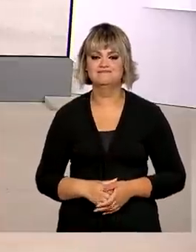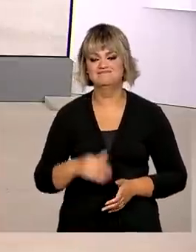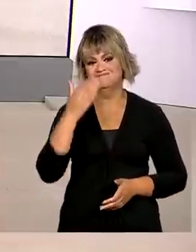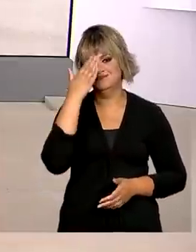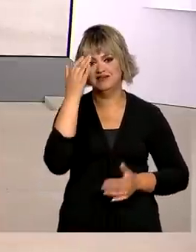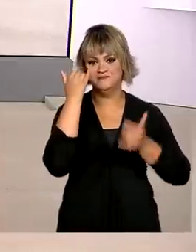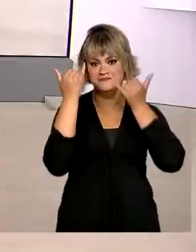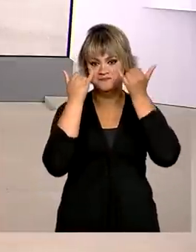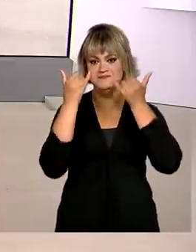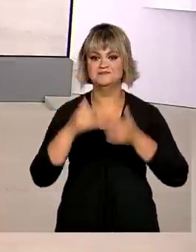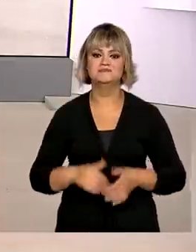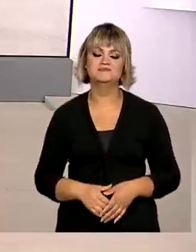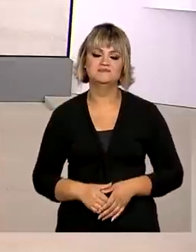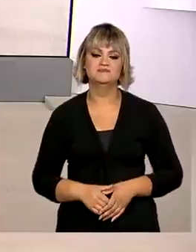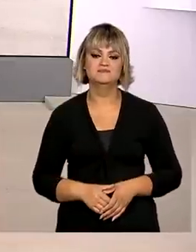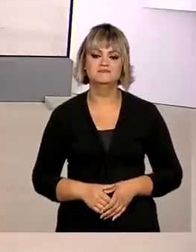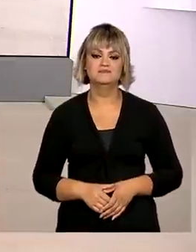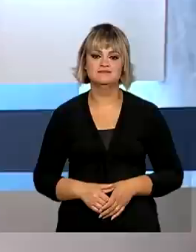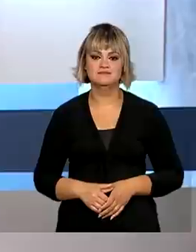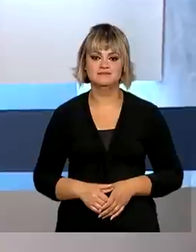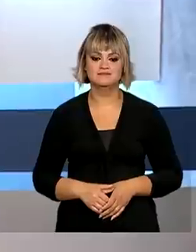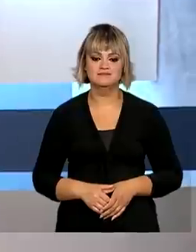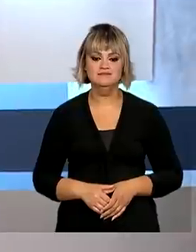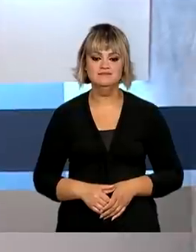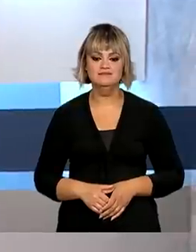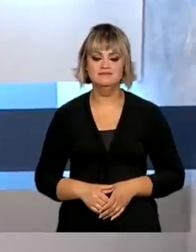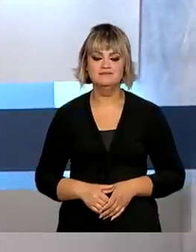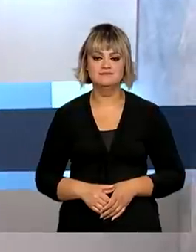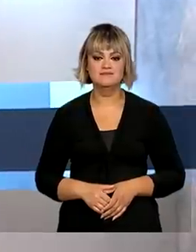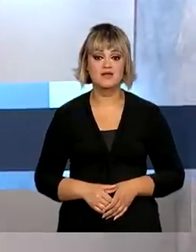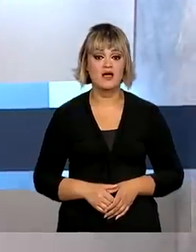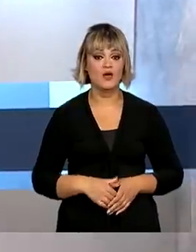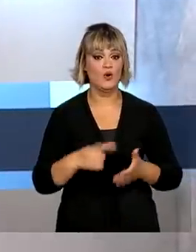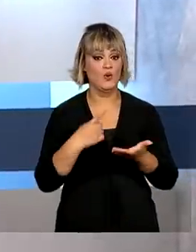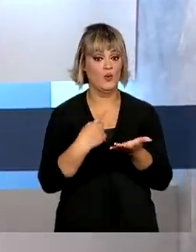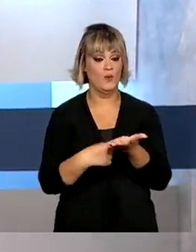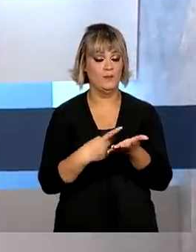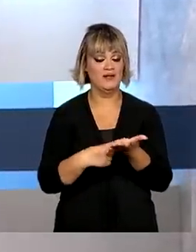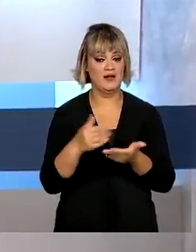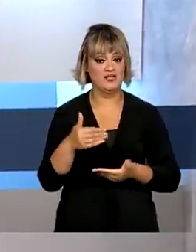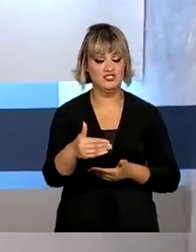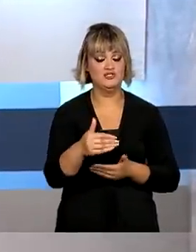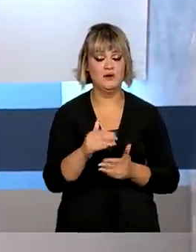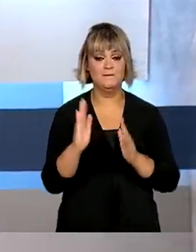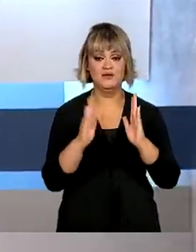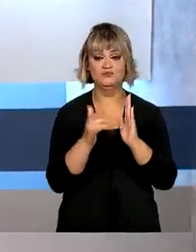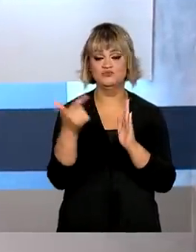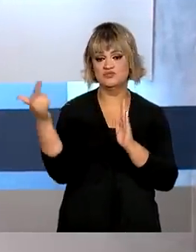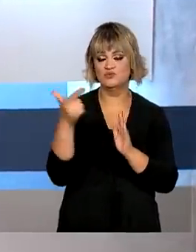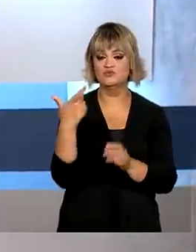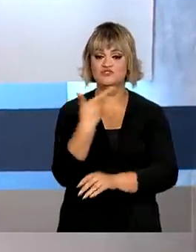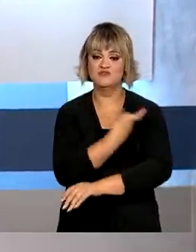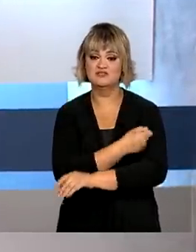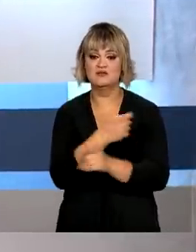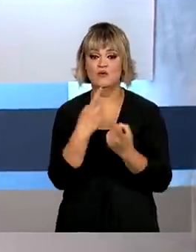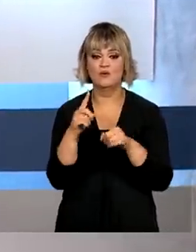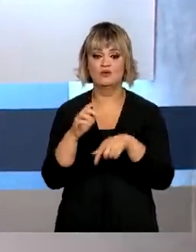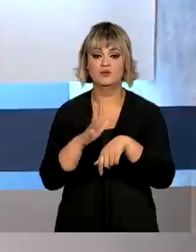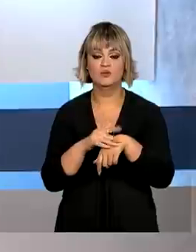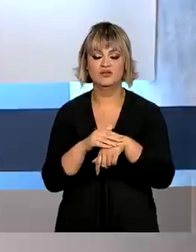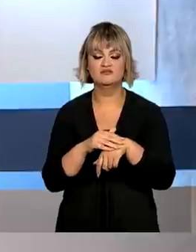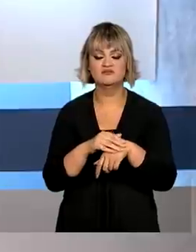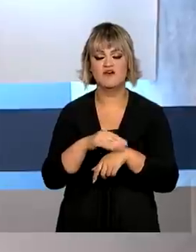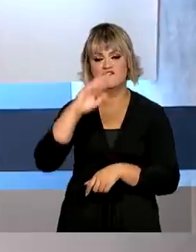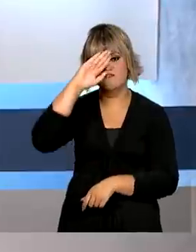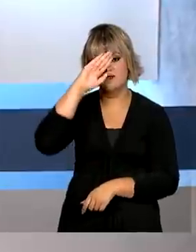Obrigada por suas informações, Júlia. Prorrogada a segunda etapa da campanha de vacinação contra a febre